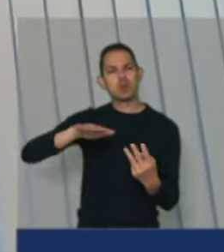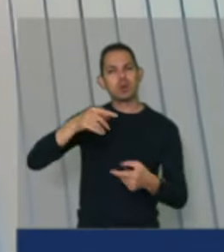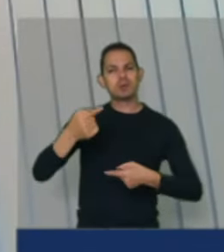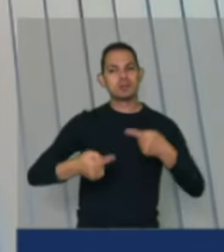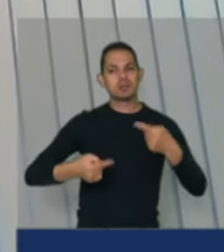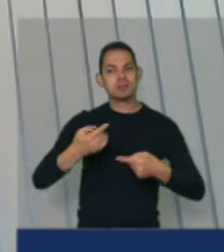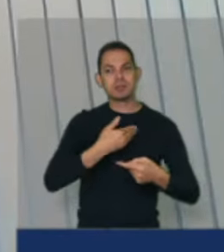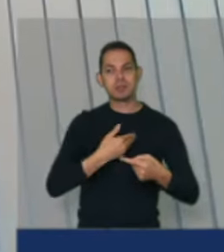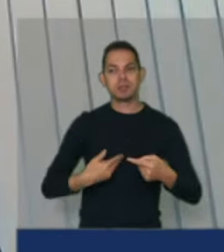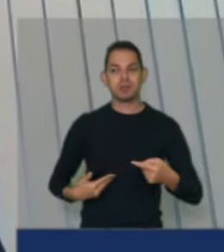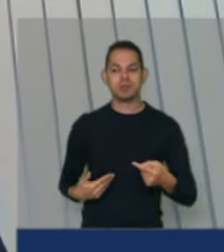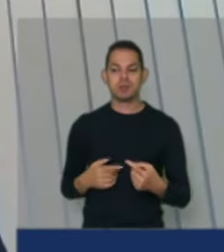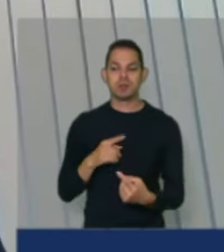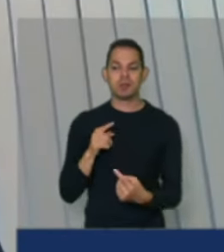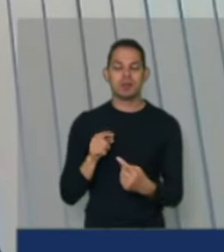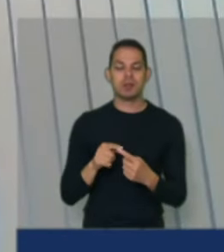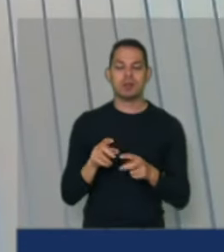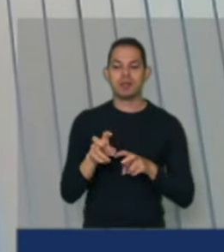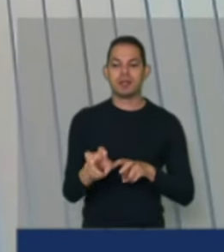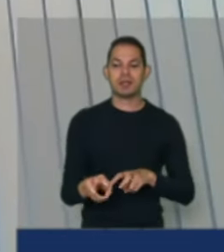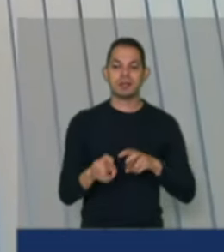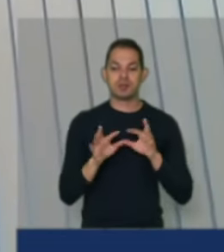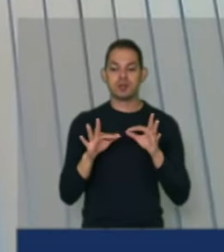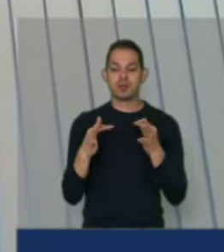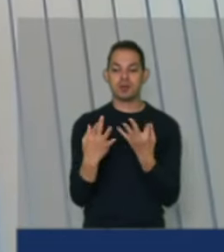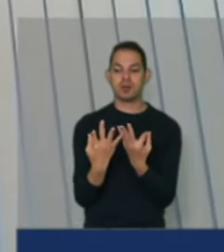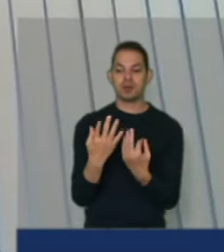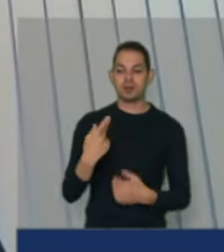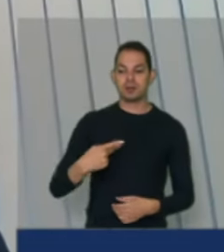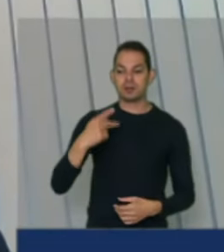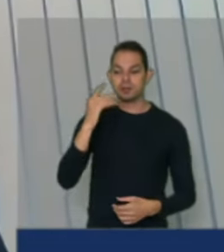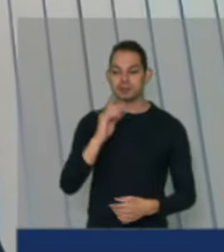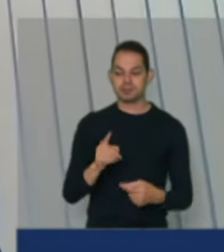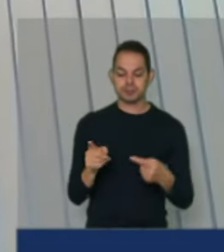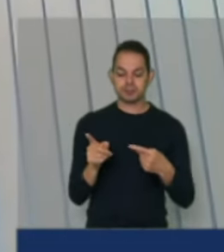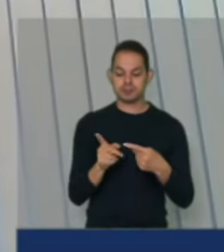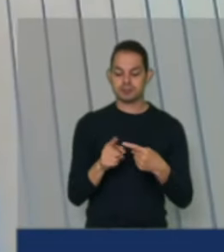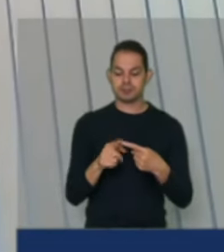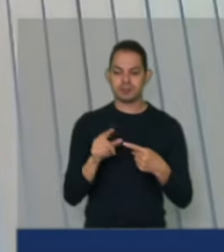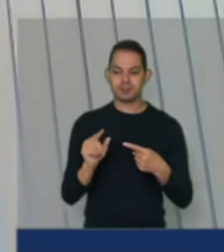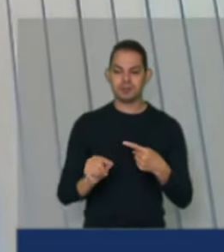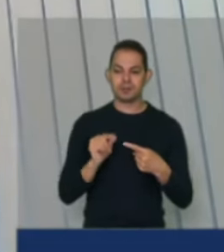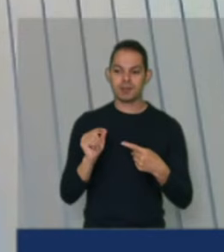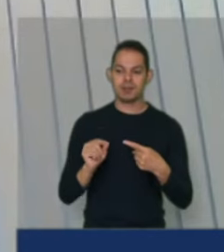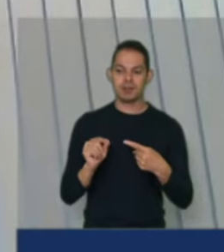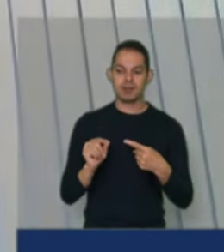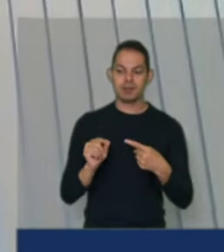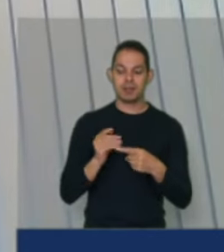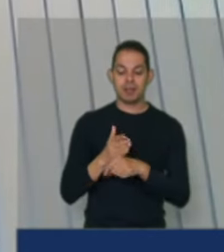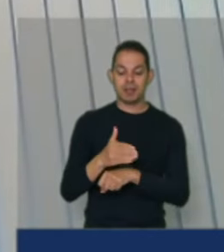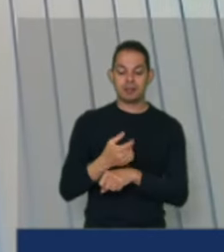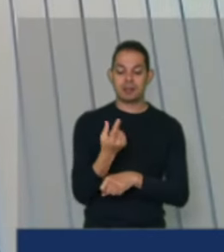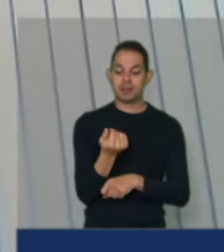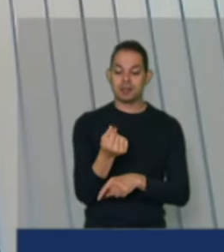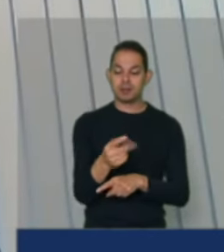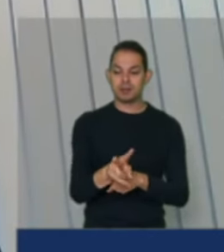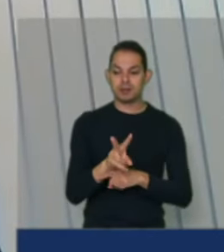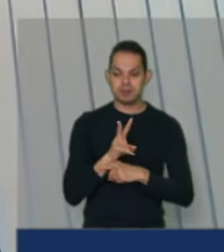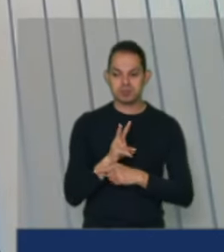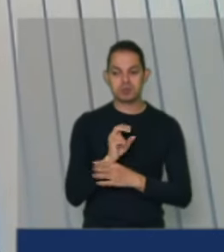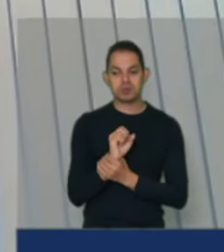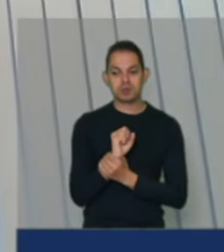destinadas para a agricultura familiar brasileira o primeiro pilar seria o acesso ao crédito e seguro